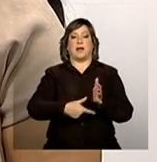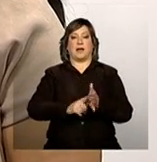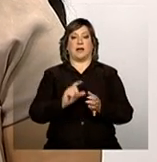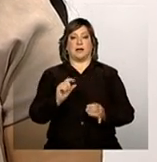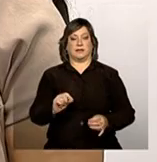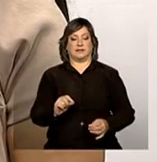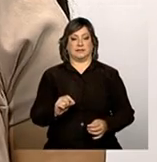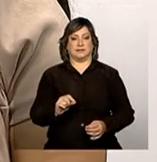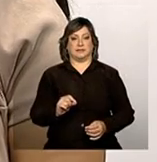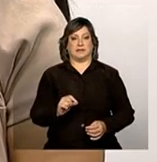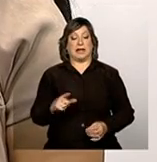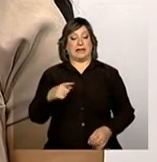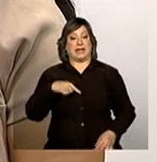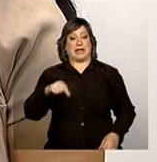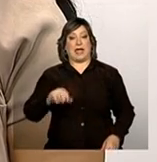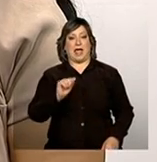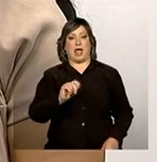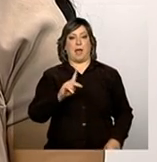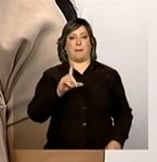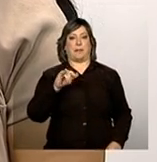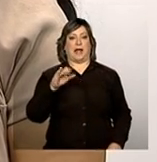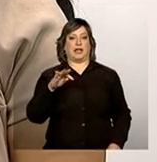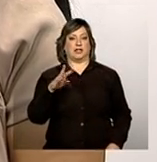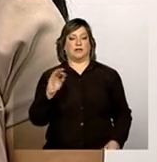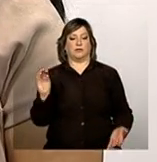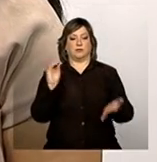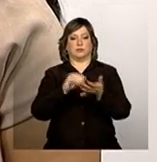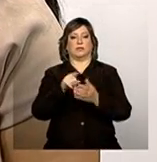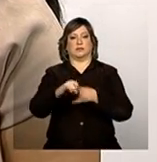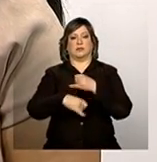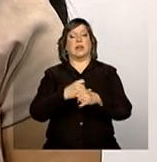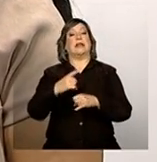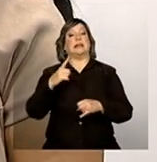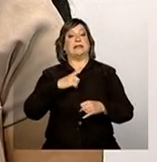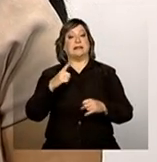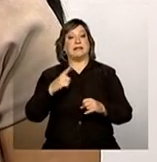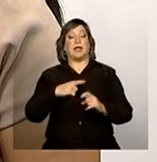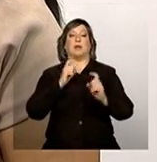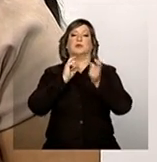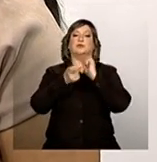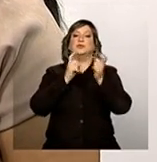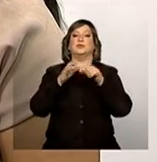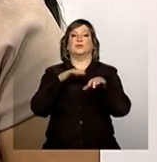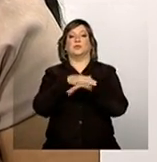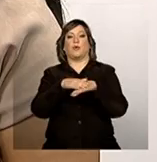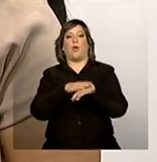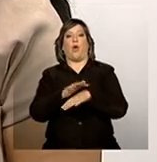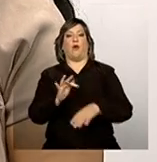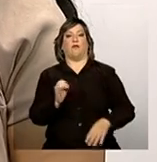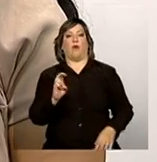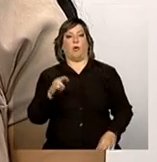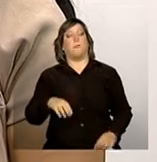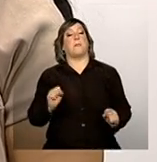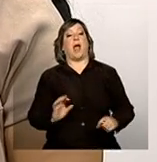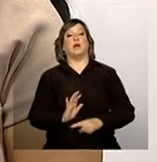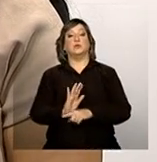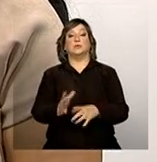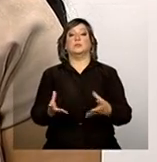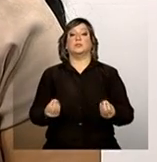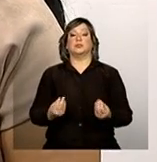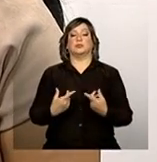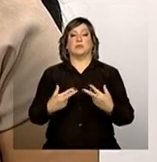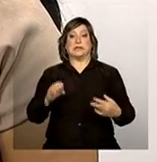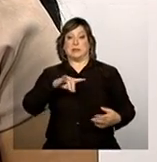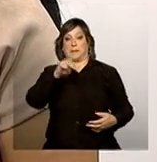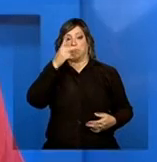além do aplicativo, no aplicativo tem o fórum de discussão, que pode ajudar muitos dos gestores. Ou seja, se a